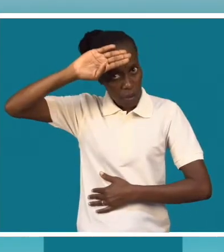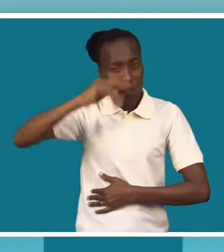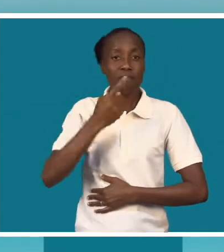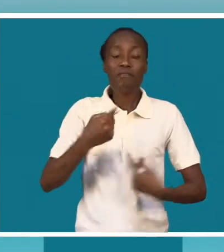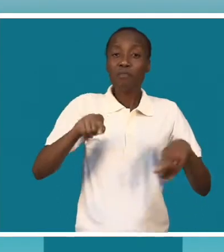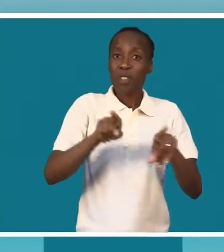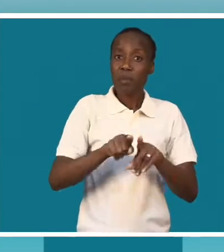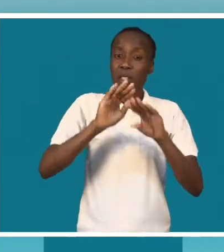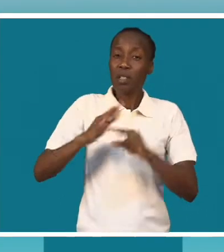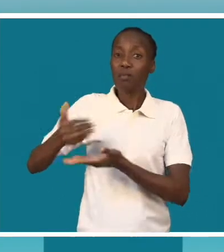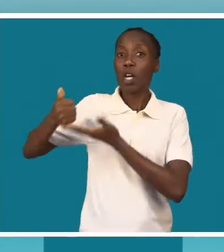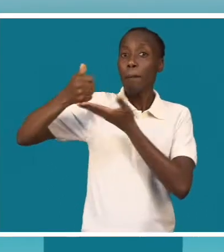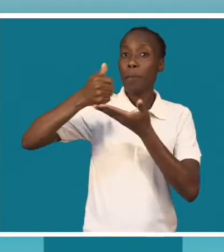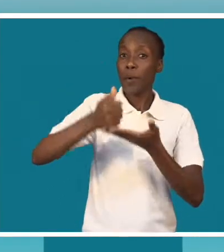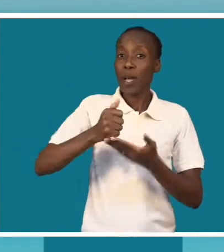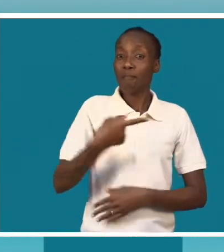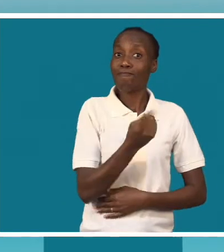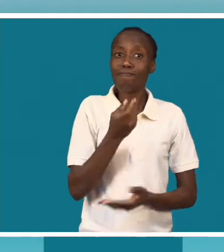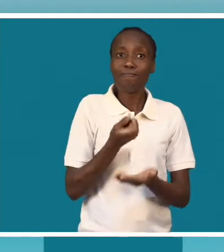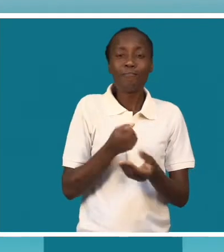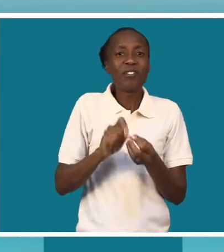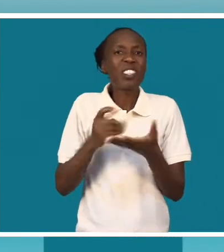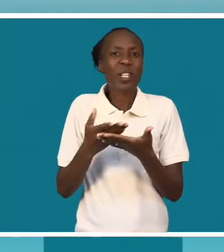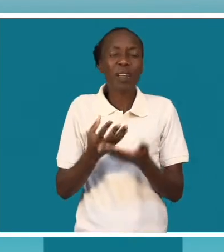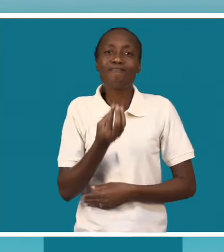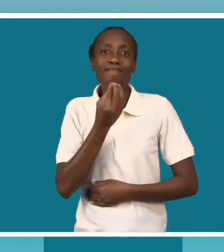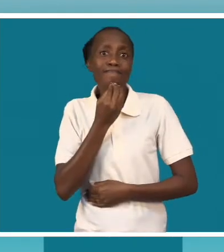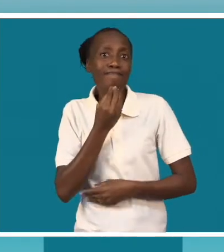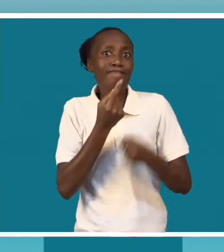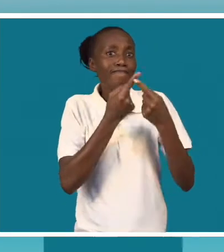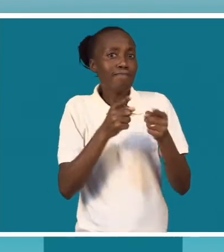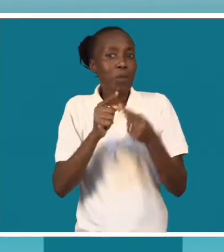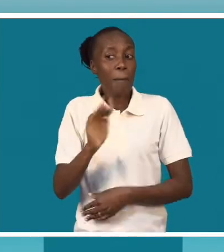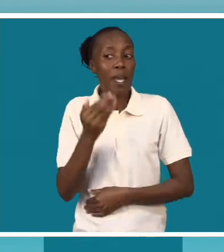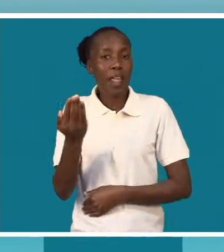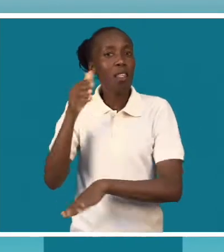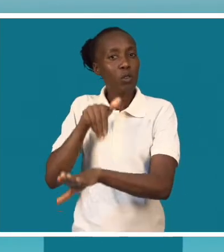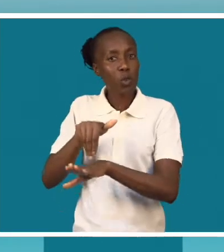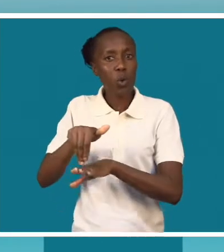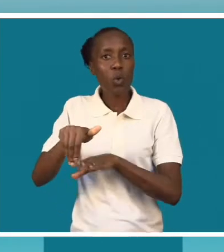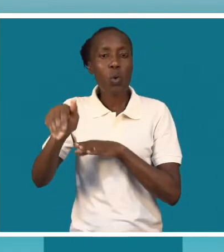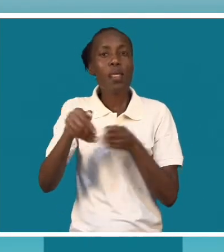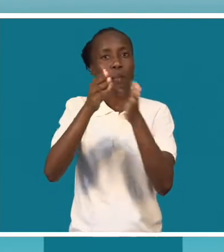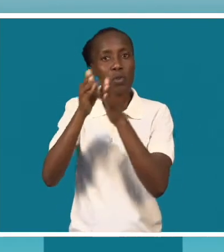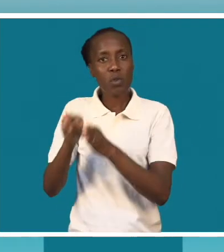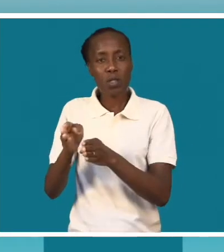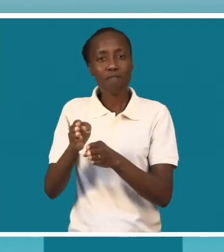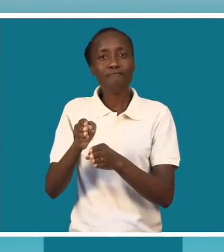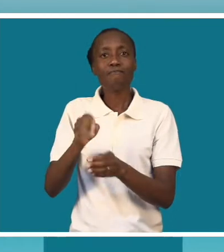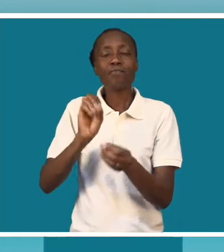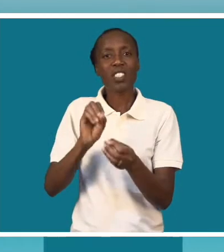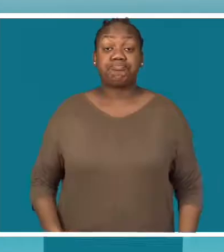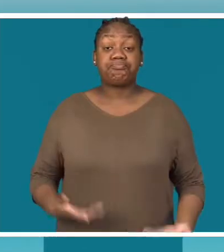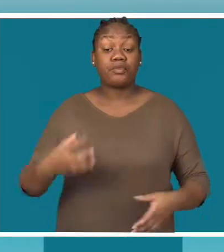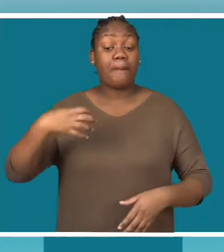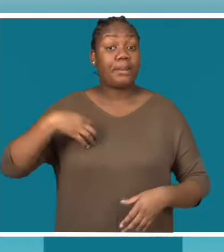casos, temos estado a dar algum apoio nutricional, por exemplo, como estímulo, mas também para assegurar que o paciente mantém-se no